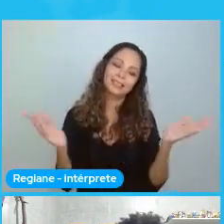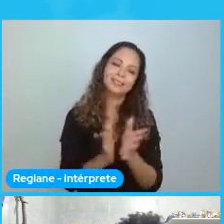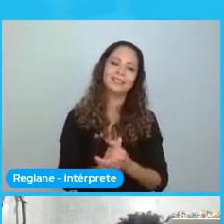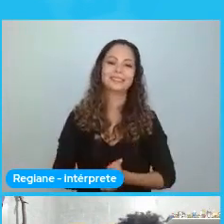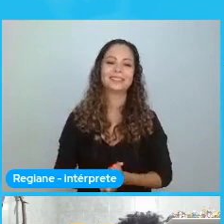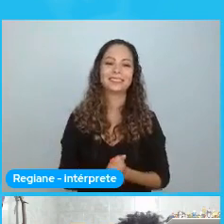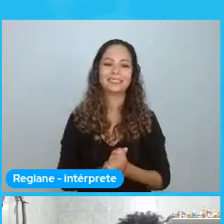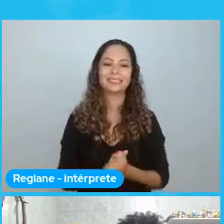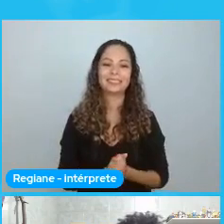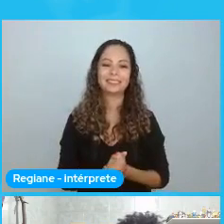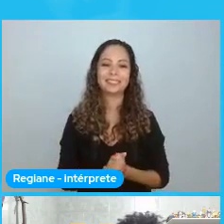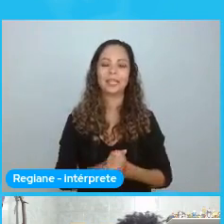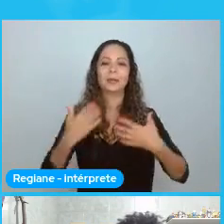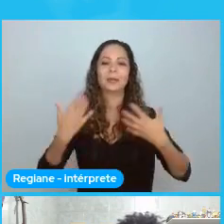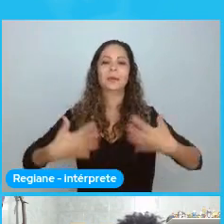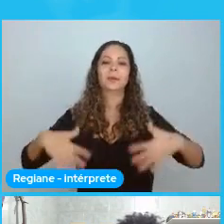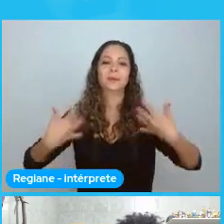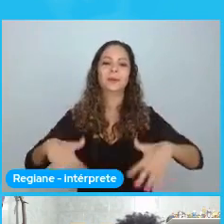Meu Deus.